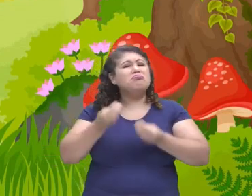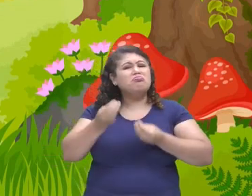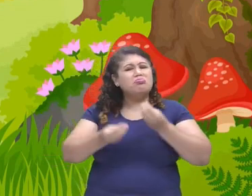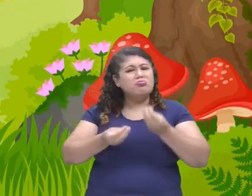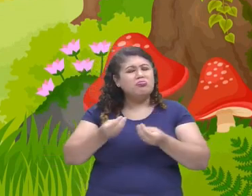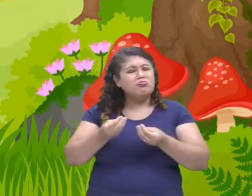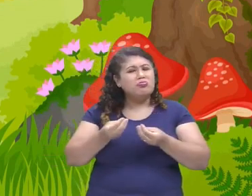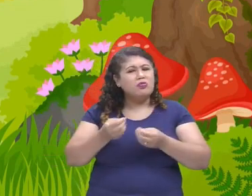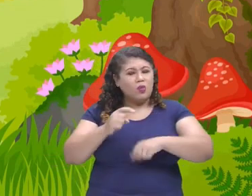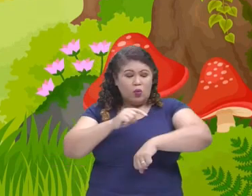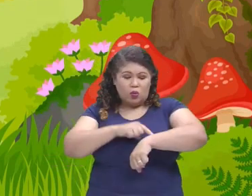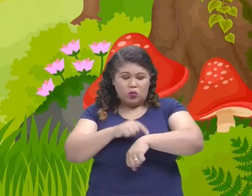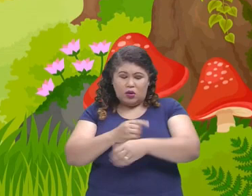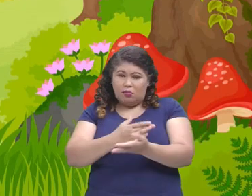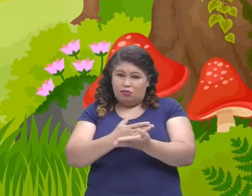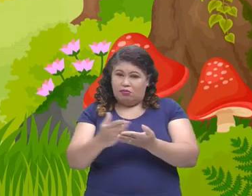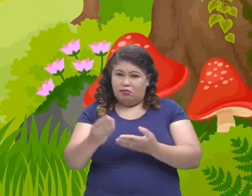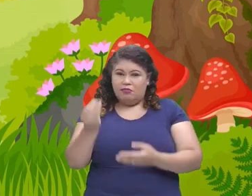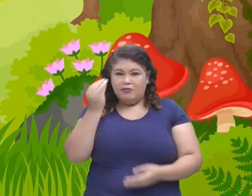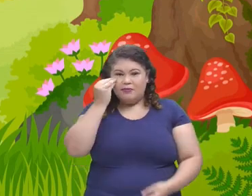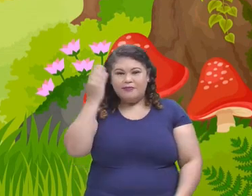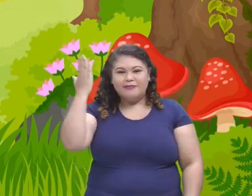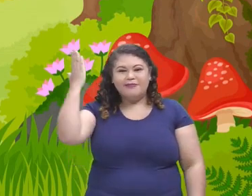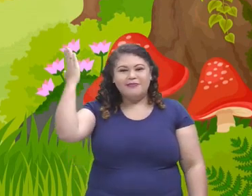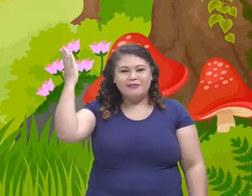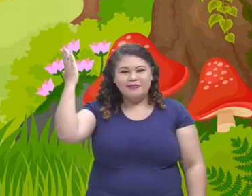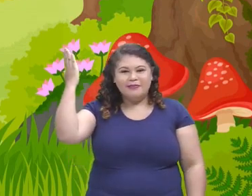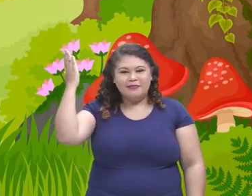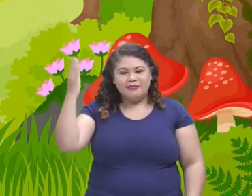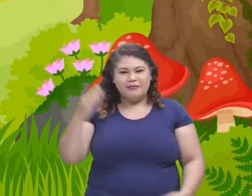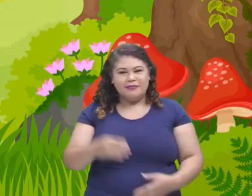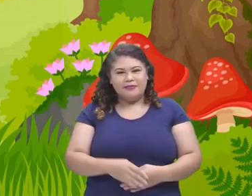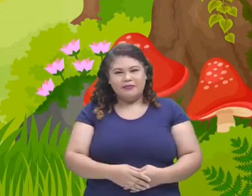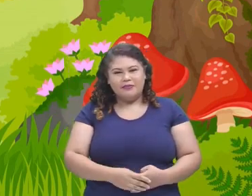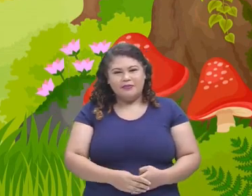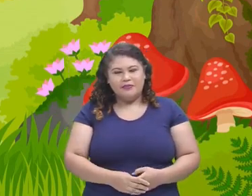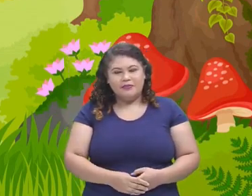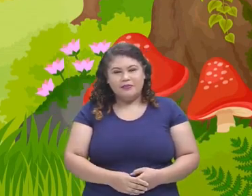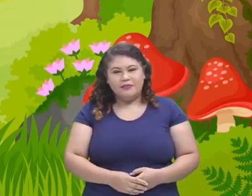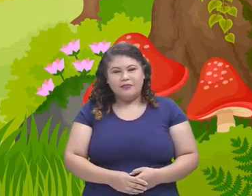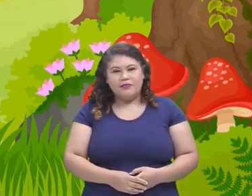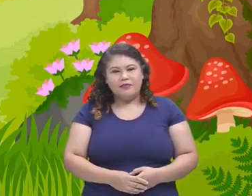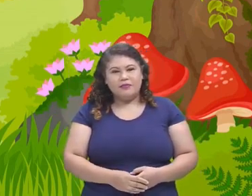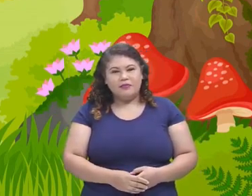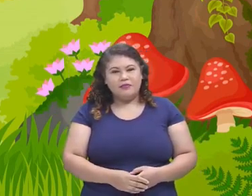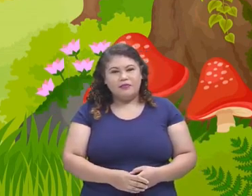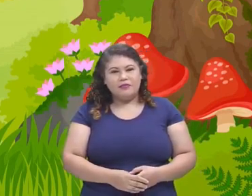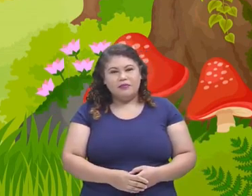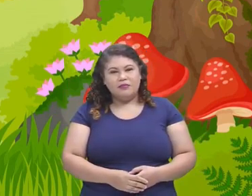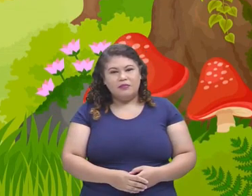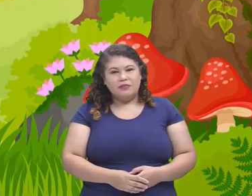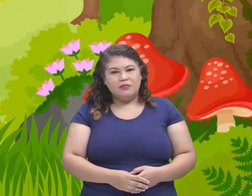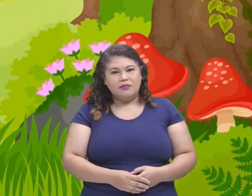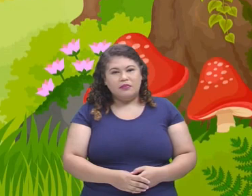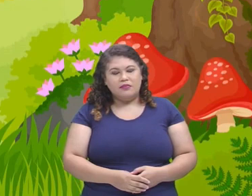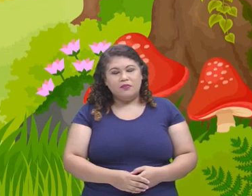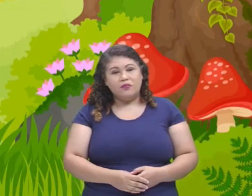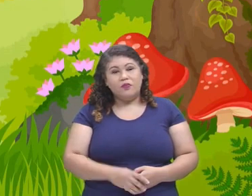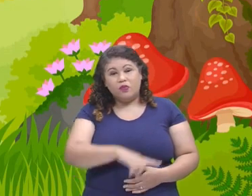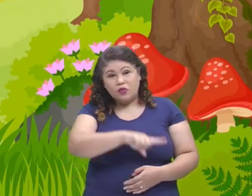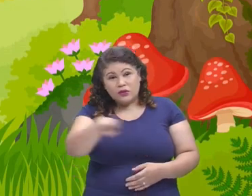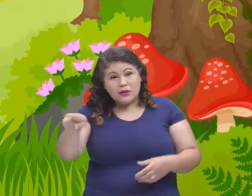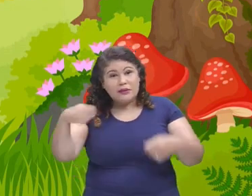a correr agora, crianças. Lembrando vocês, que era para vocês se lembrarem